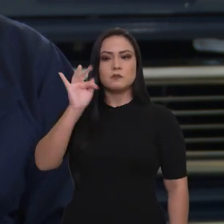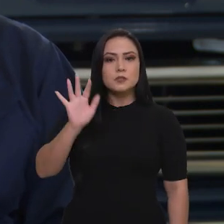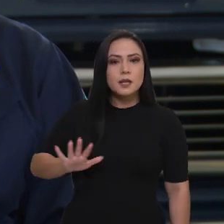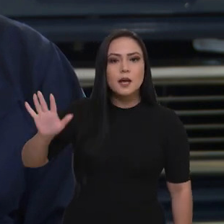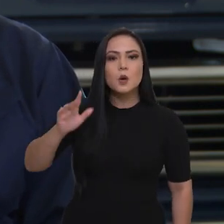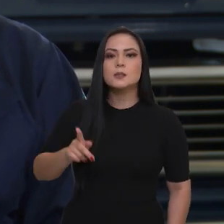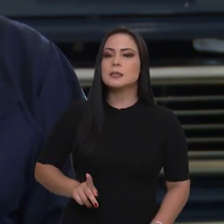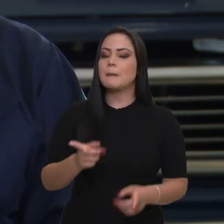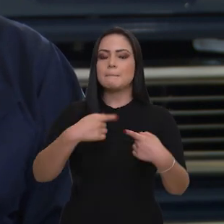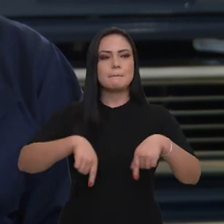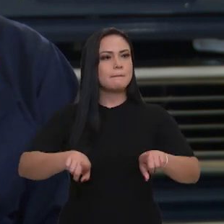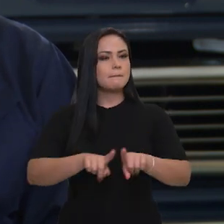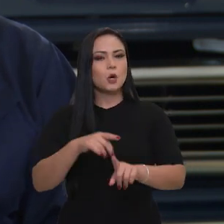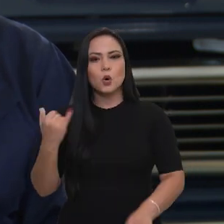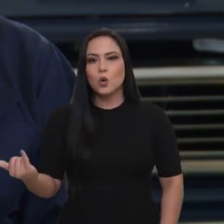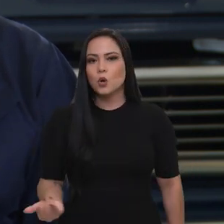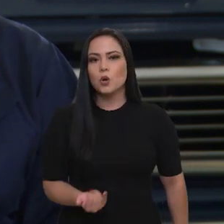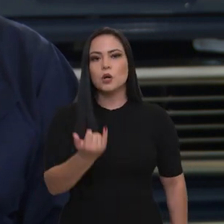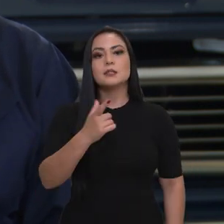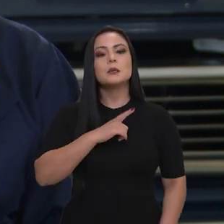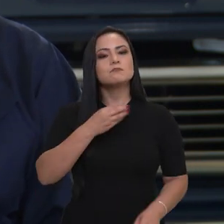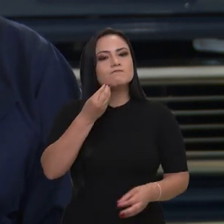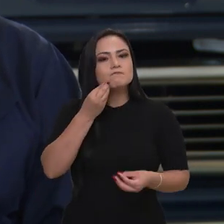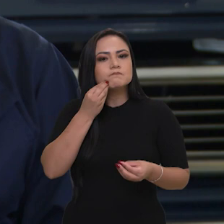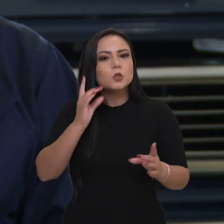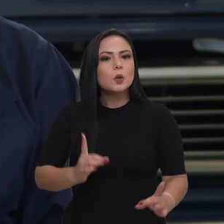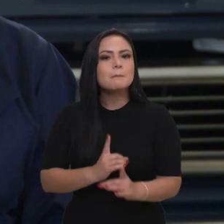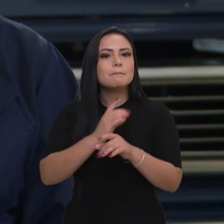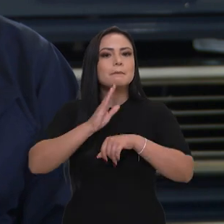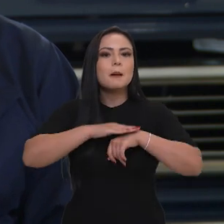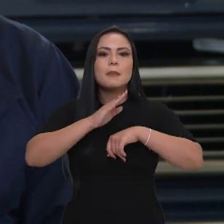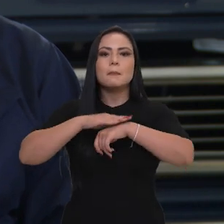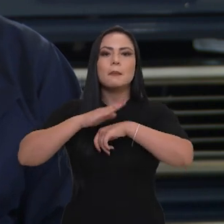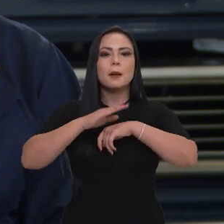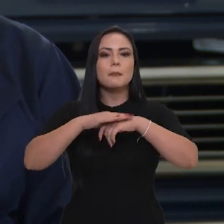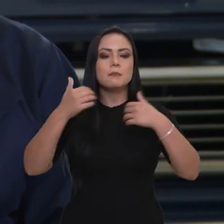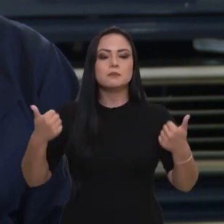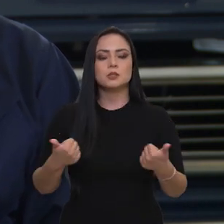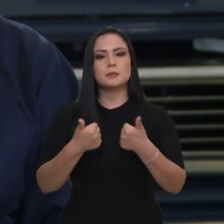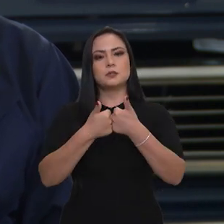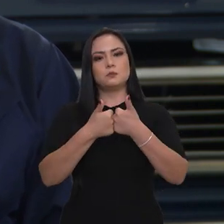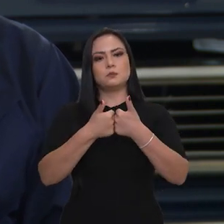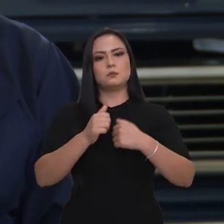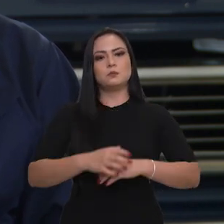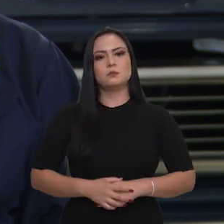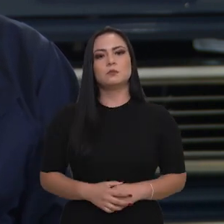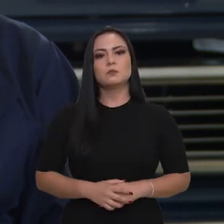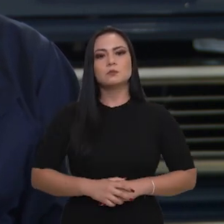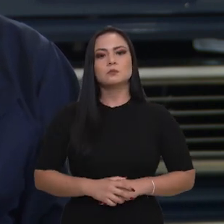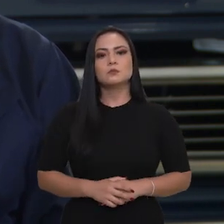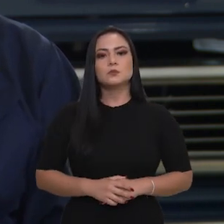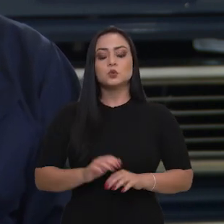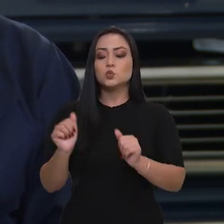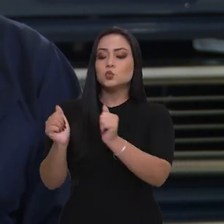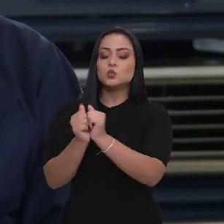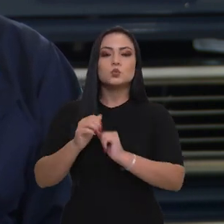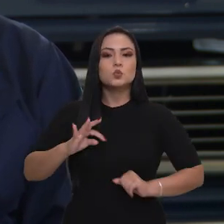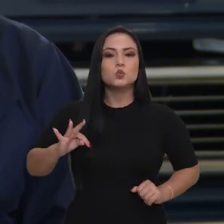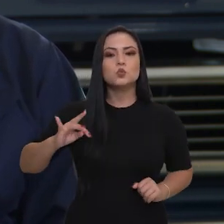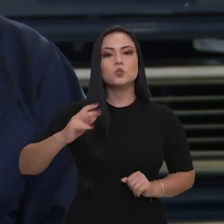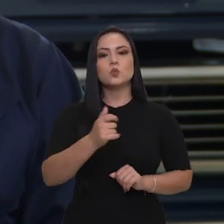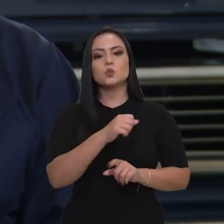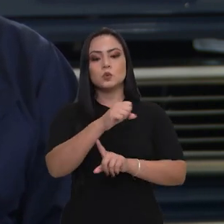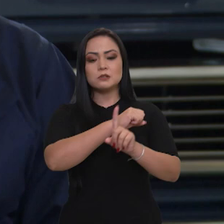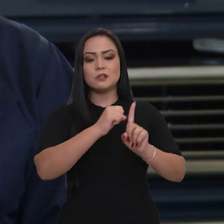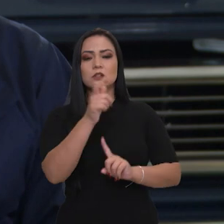sempre um parceiro importante e nós temos buscado cada vez mais uma aproximação com as duas forças, que eu